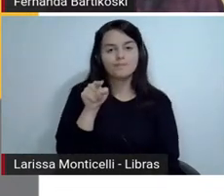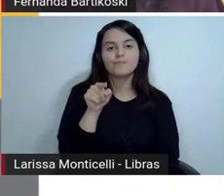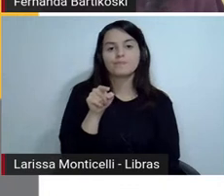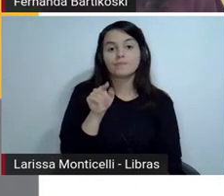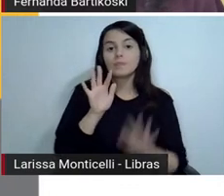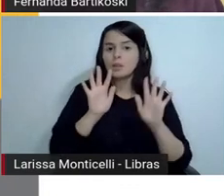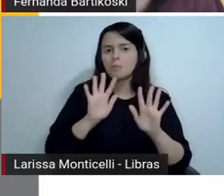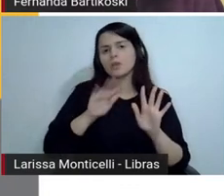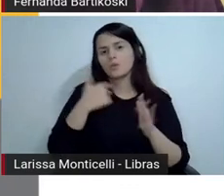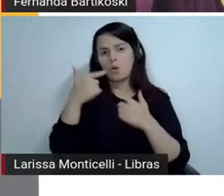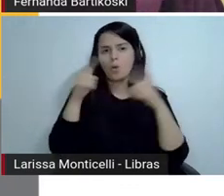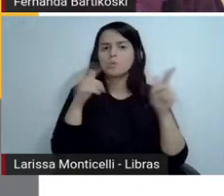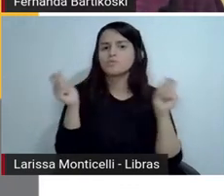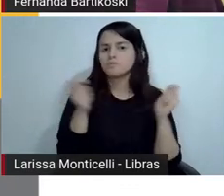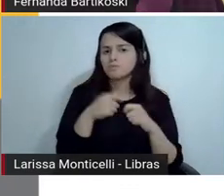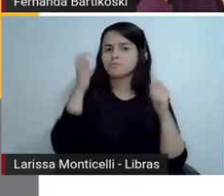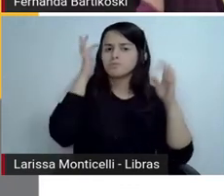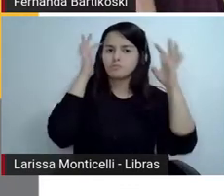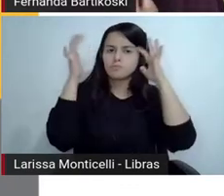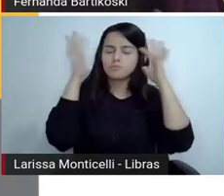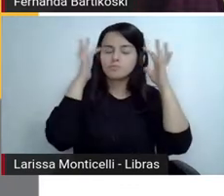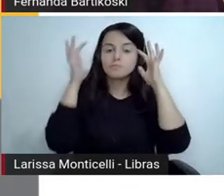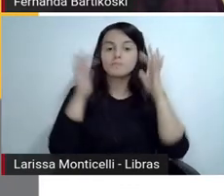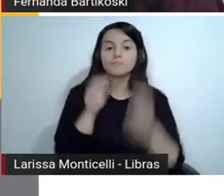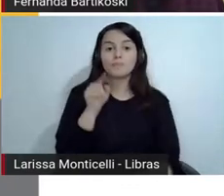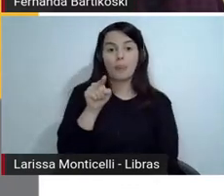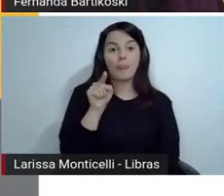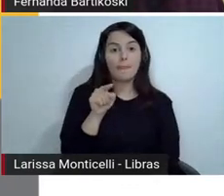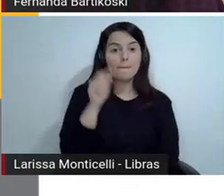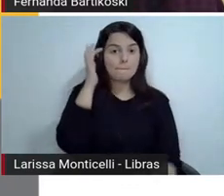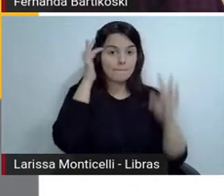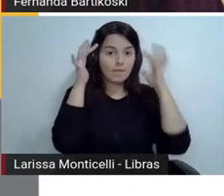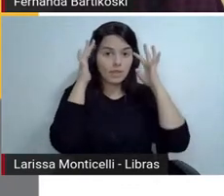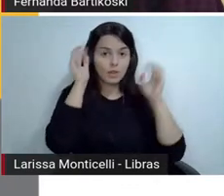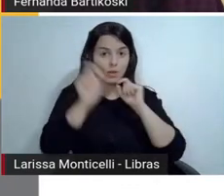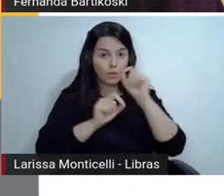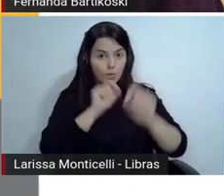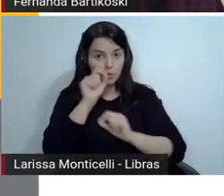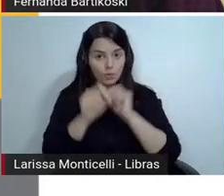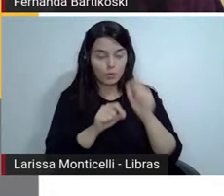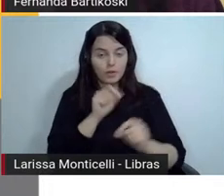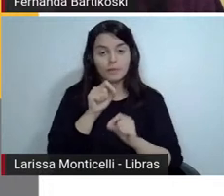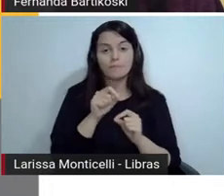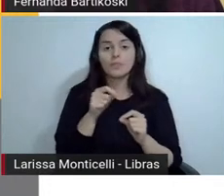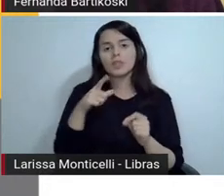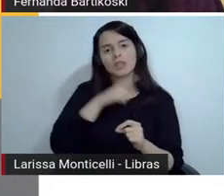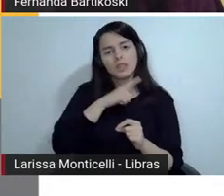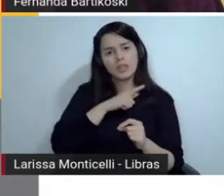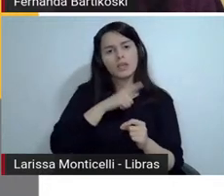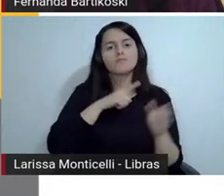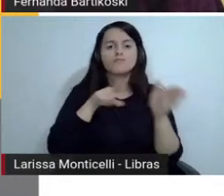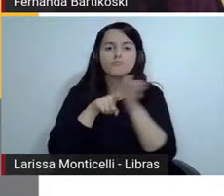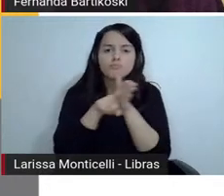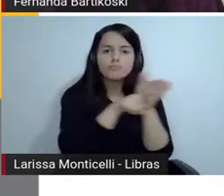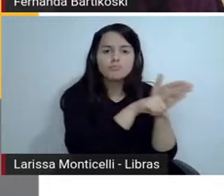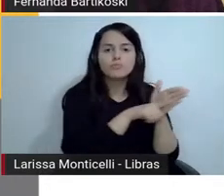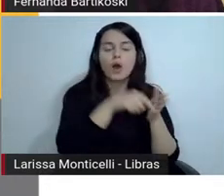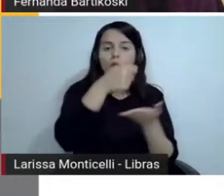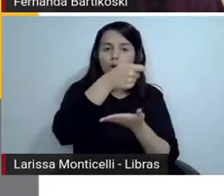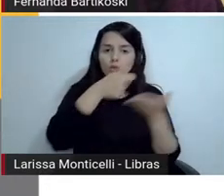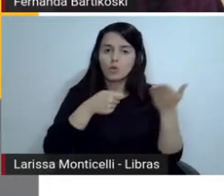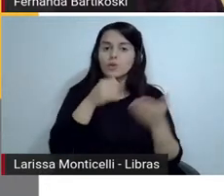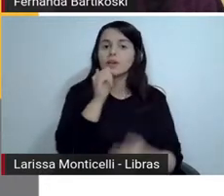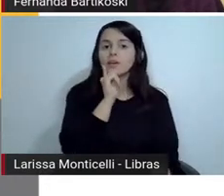literária ela vem na esteira do que alguns pesquisadores mais contemporâneos, por exemplo, o professor Marcel